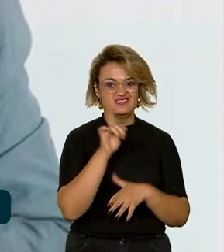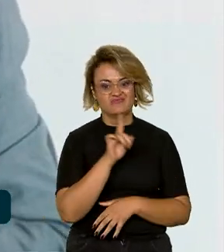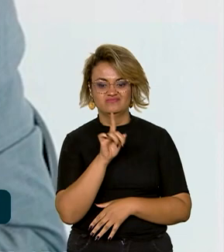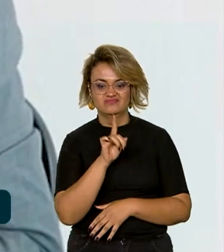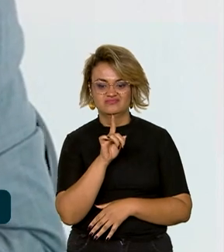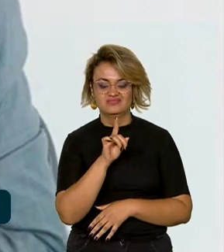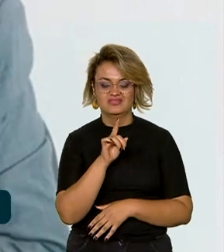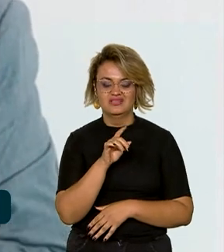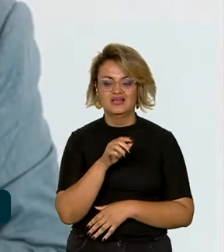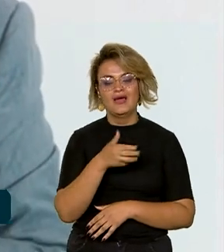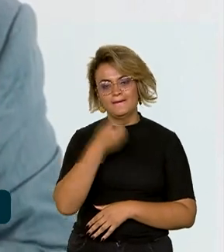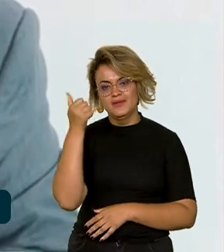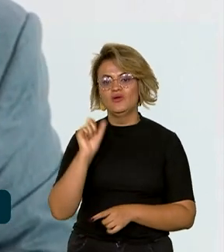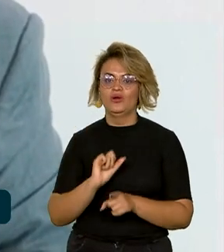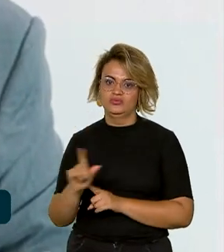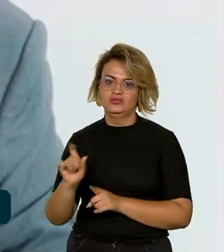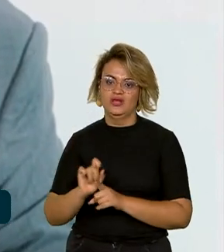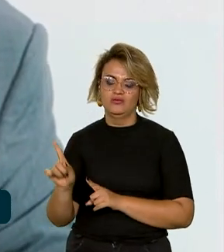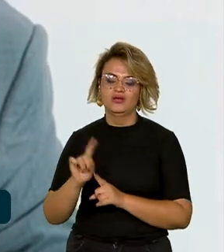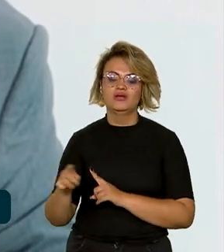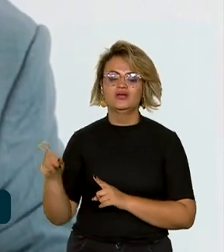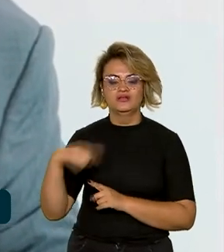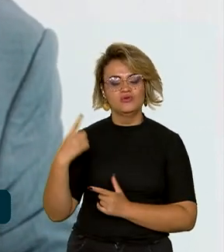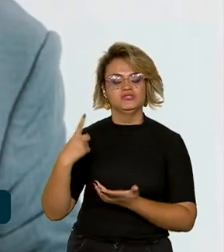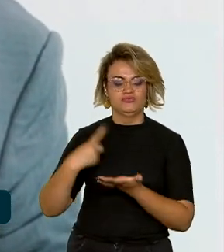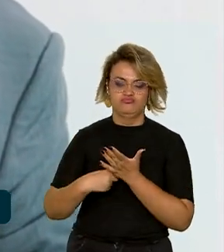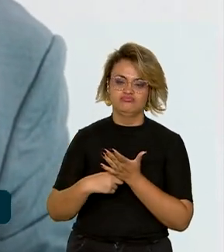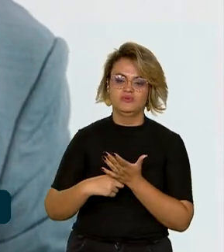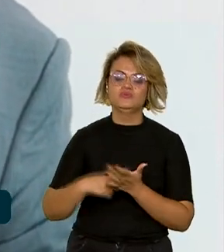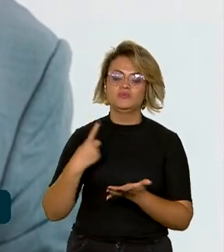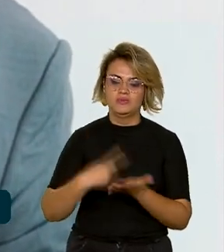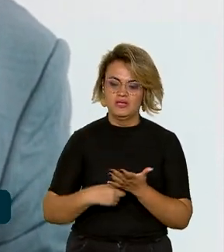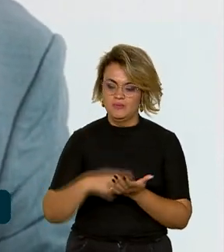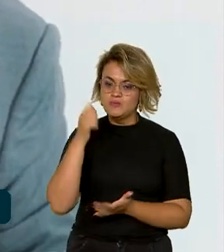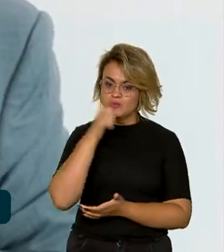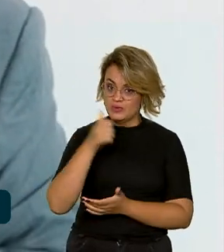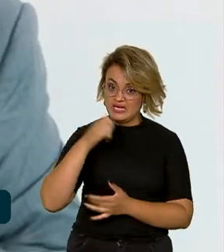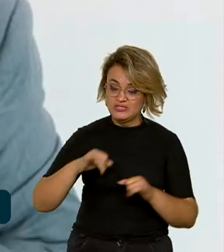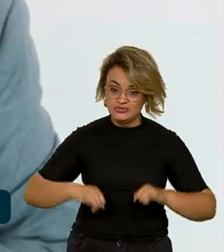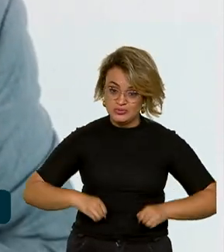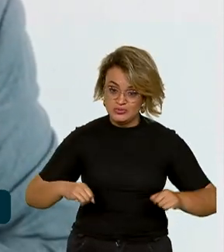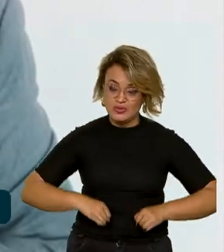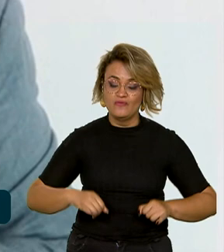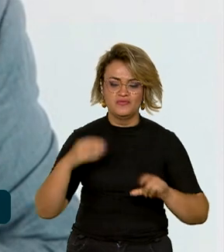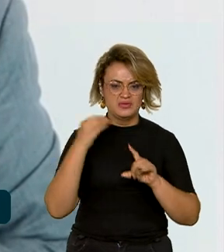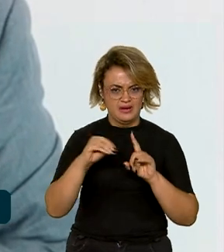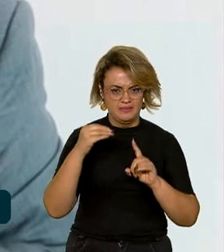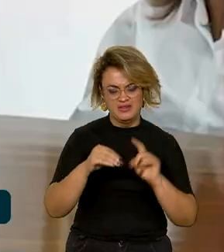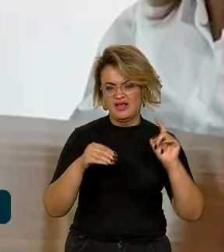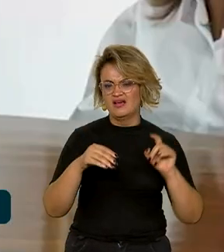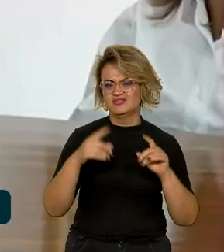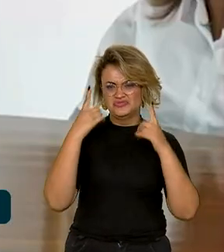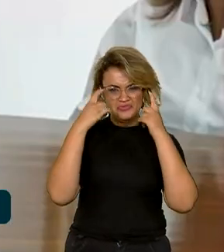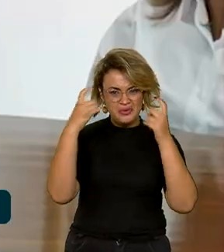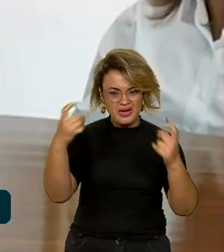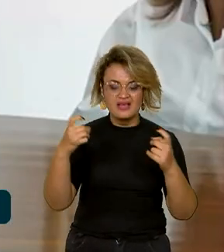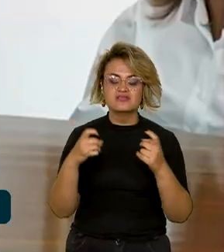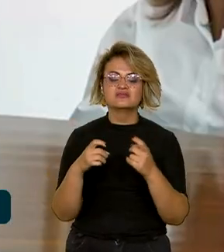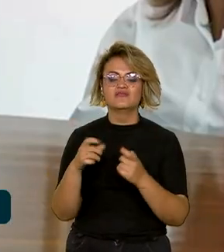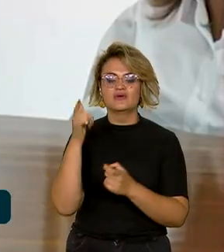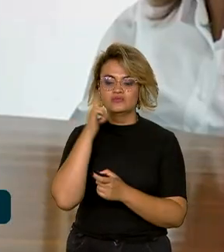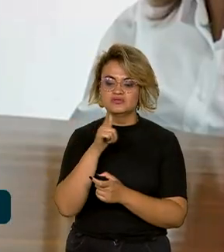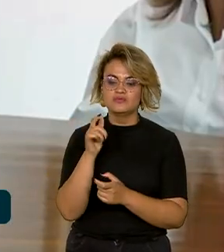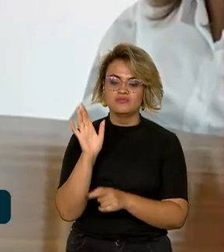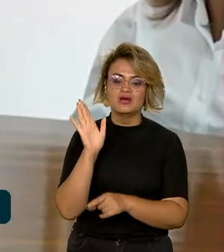o aluguel. Nós estamos assumindo a responsabilidade que mulheres em situações de vulnerabilidade vai receber